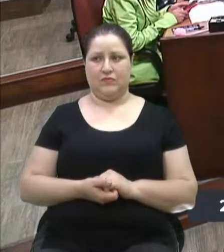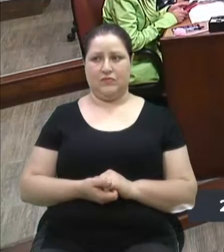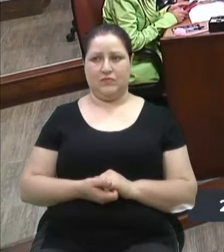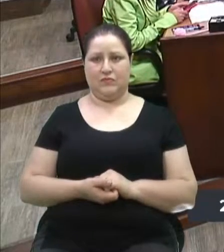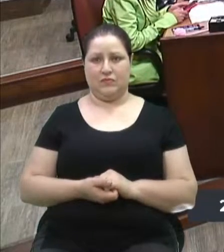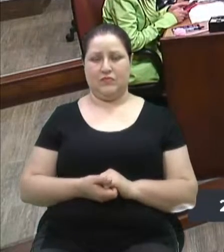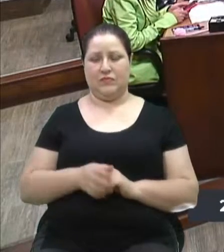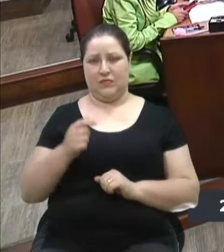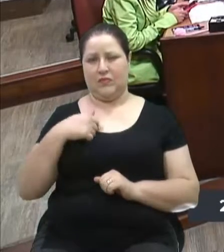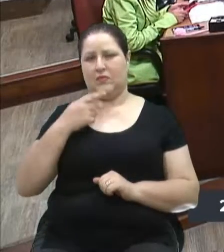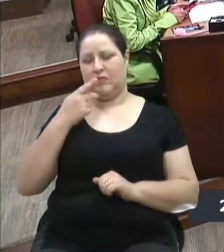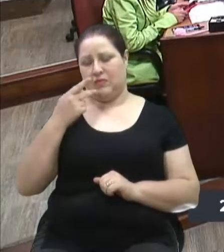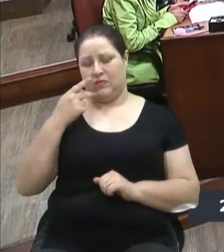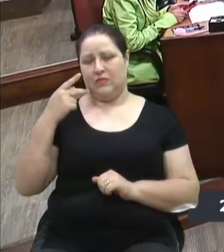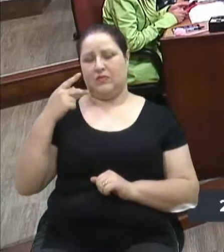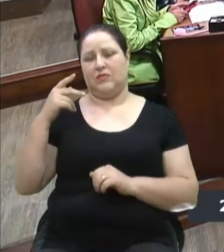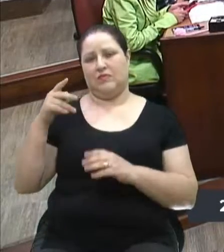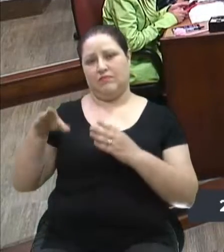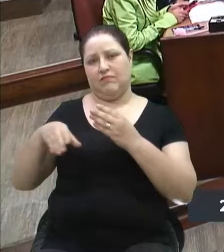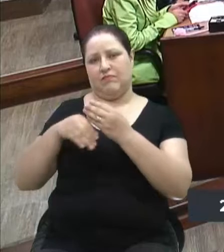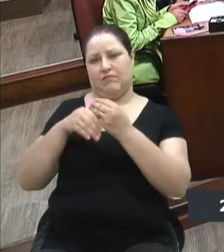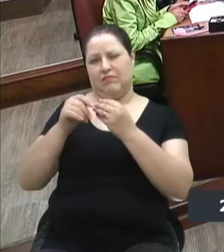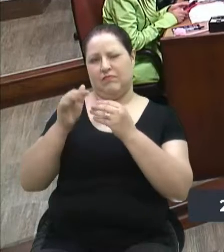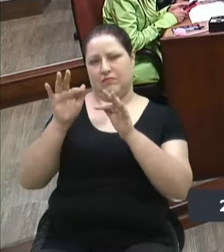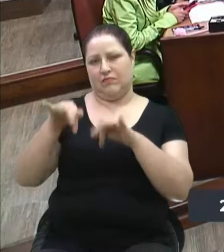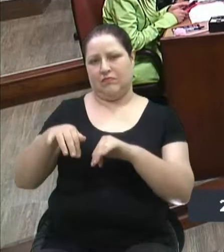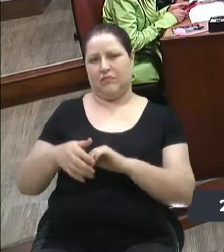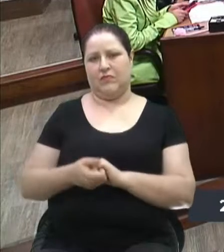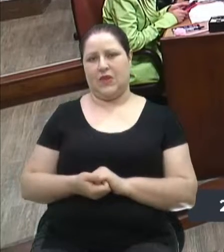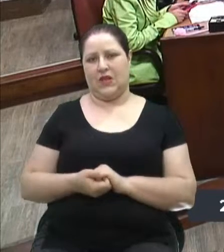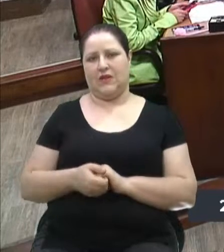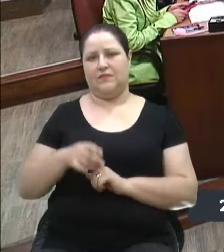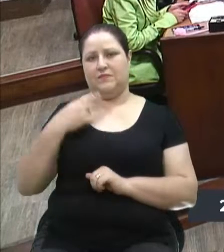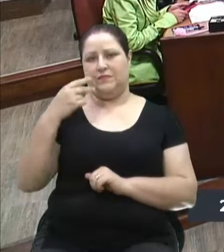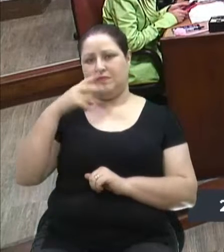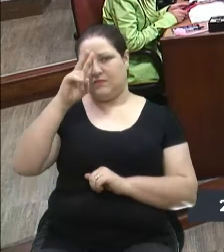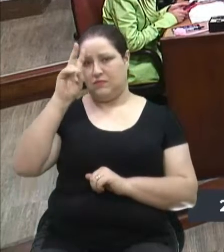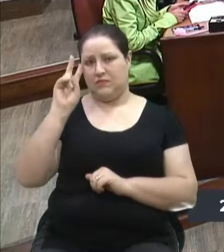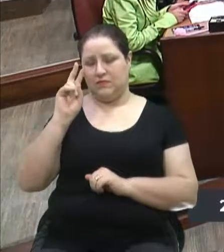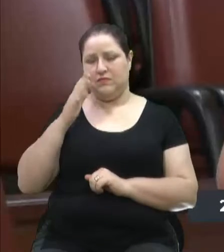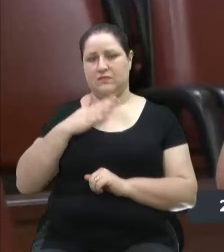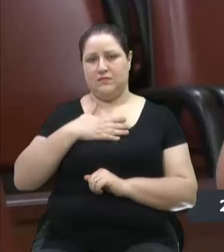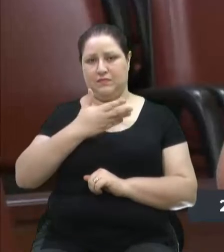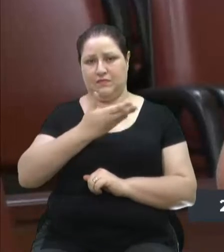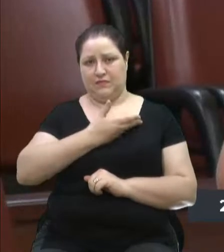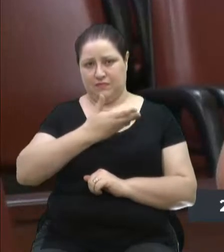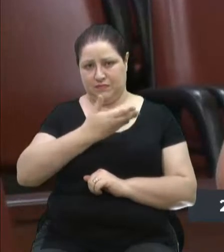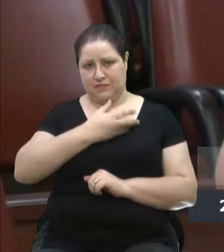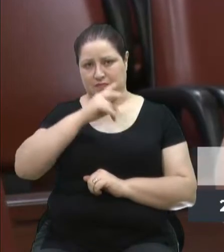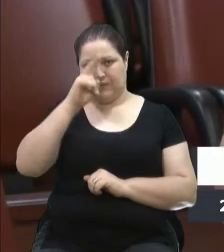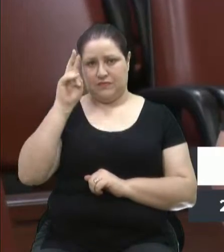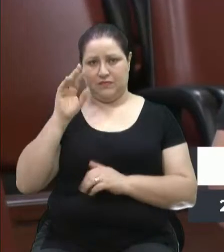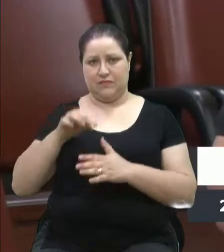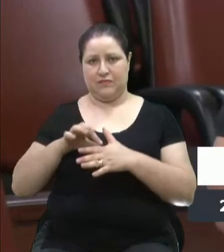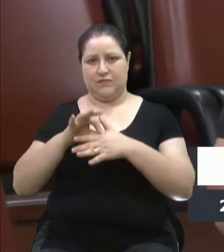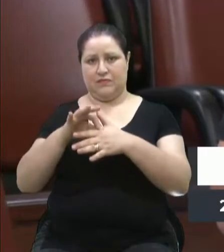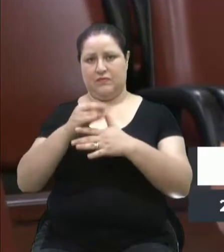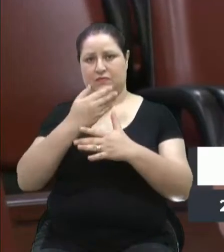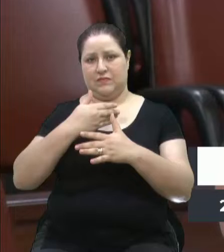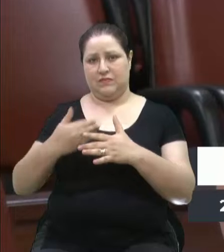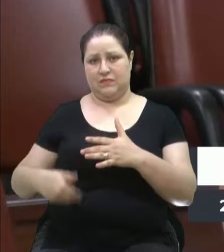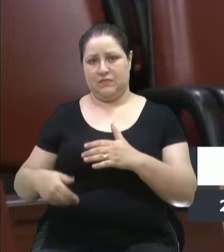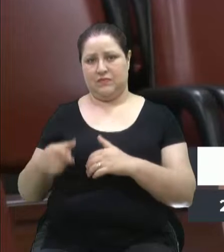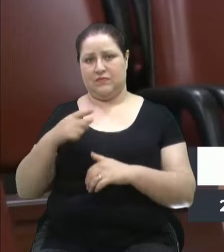Eu vou concluir minha fala, presidenta, mas vereador Velocino Es, meu amigo Velocino Es, líder do governo, que